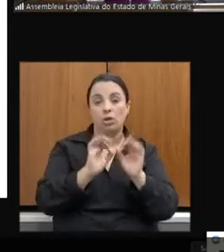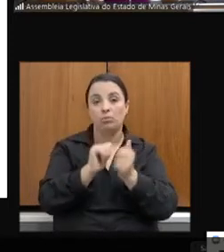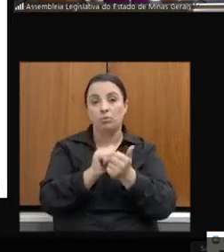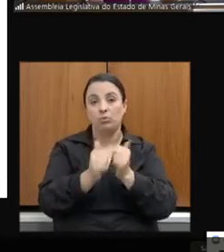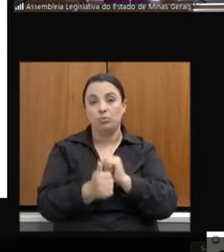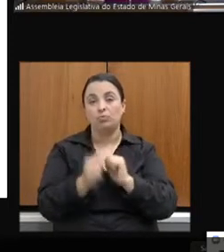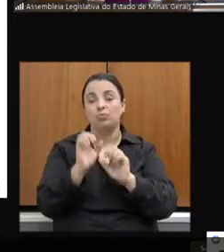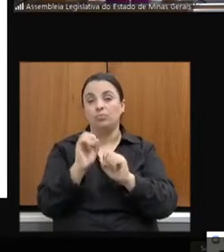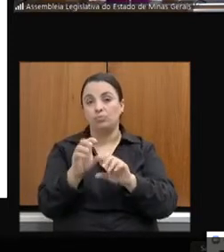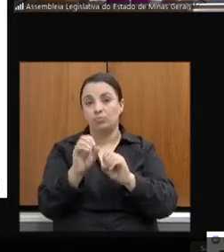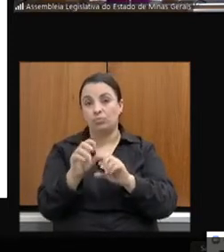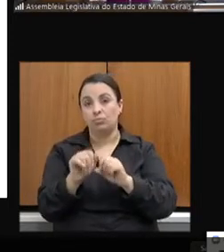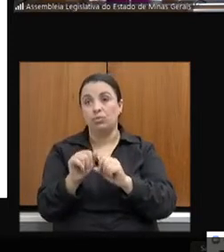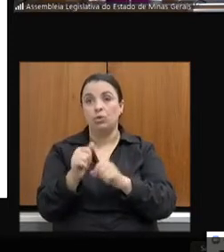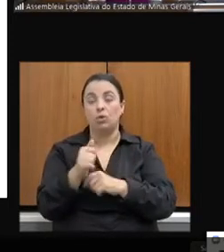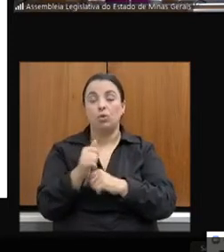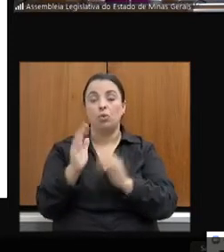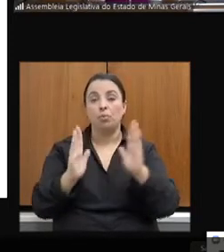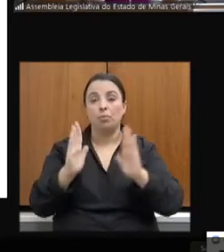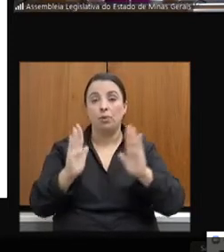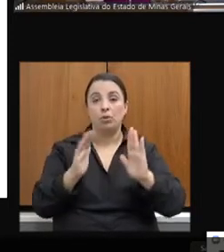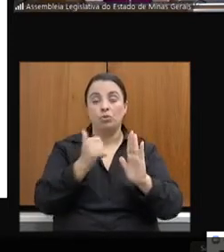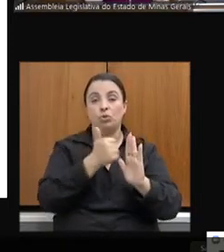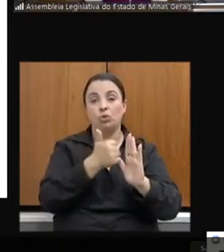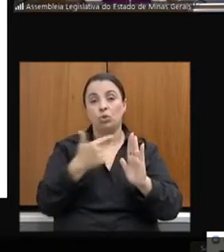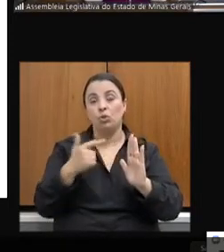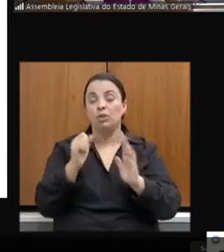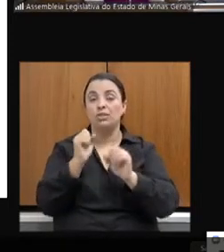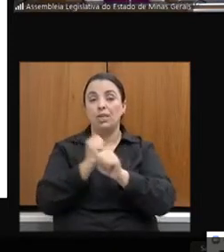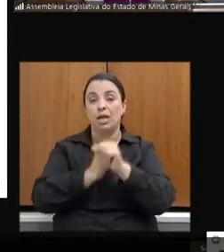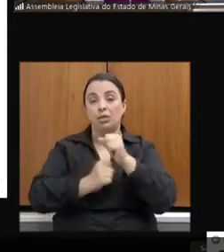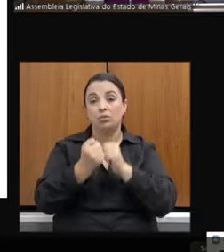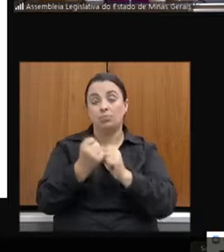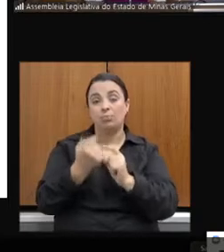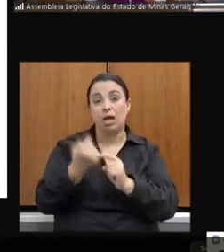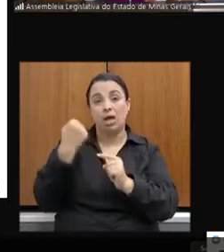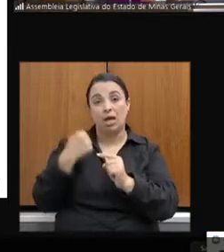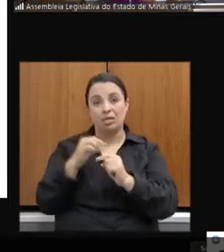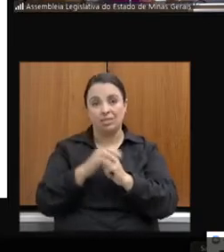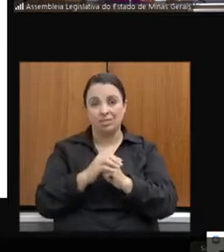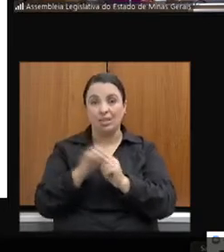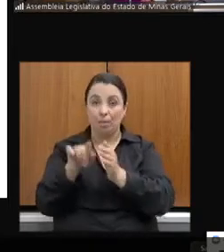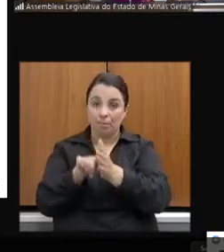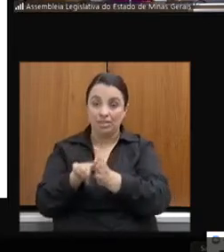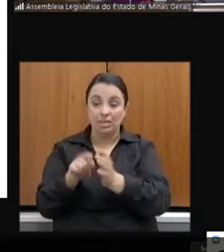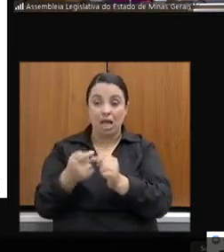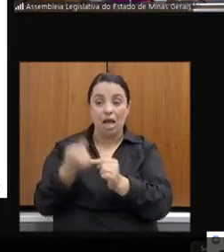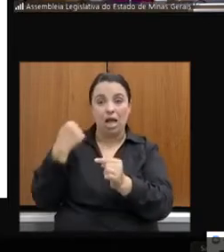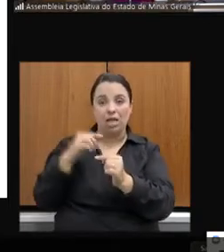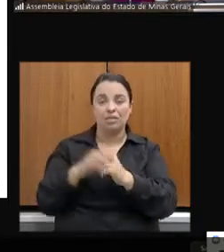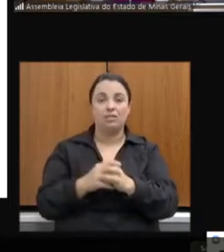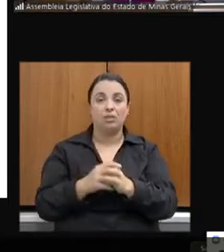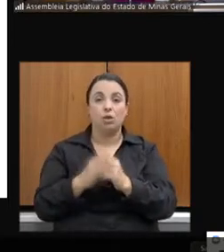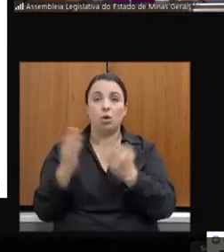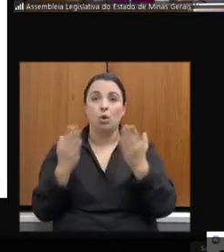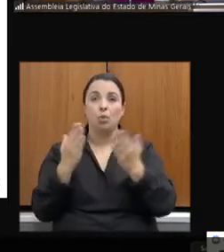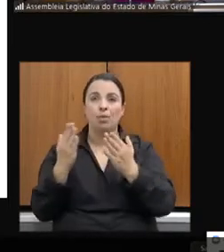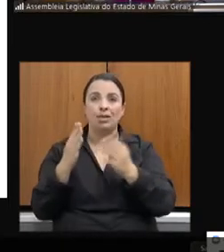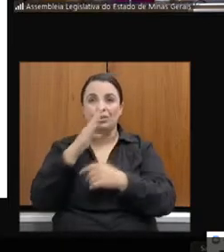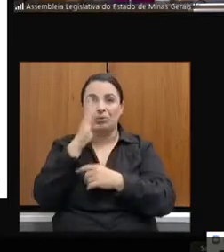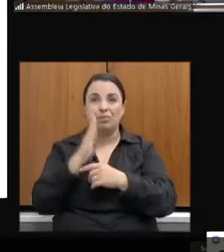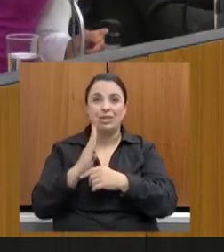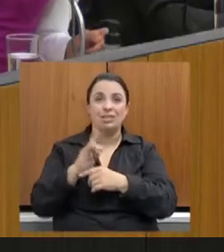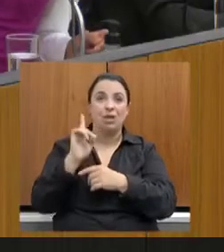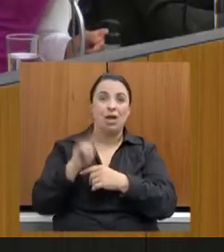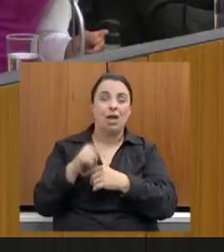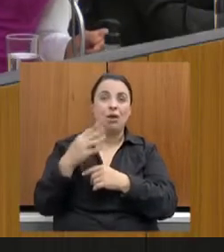de 12 meses anteriores à pesquisa. Em comparação com o Brasil, o Brasil foram 42%. Então, assim, é preocupante